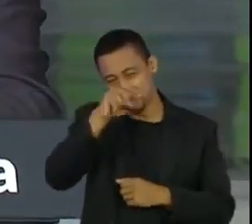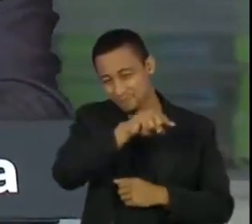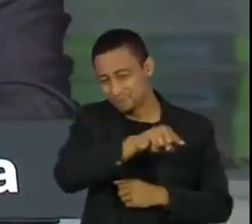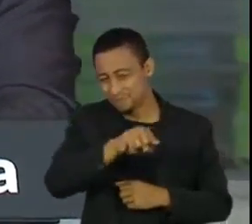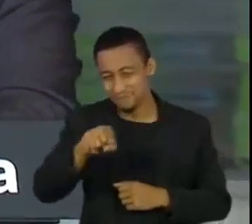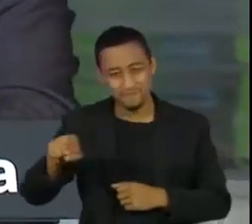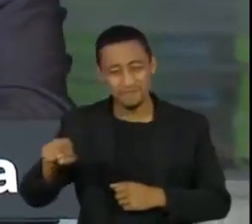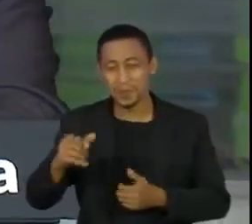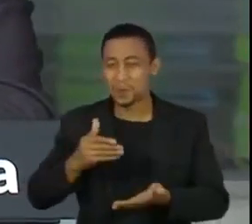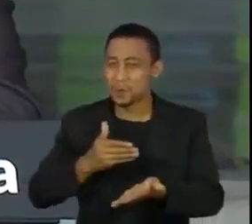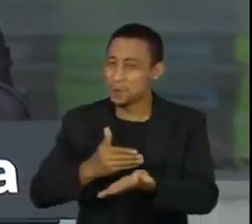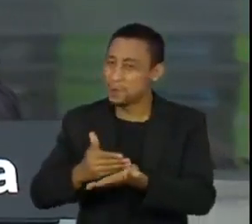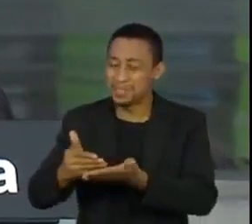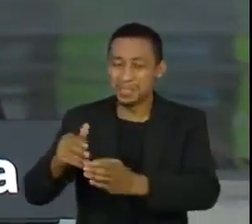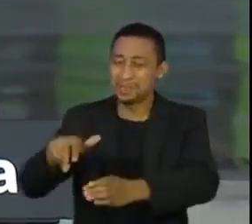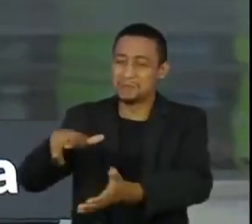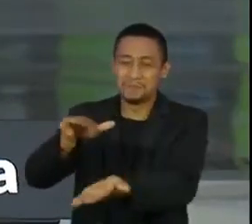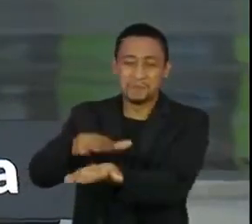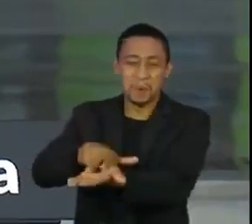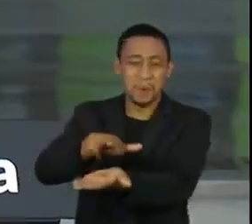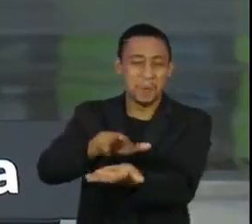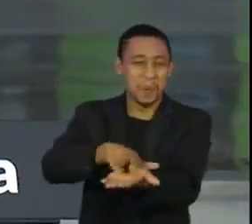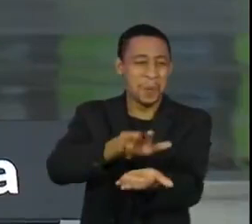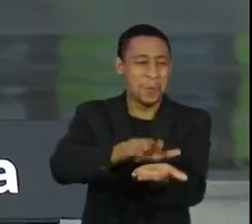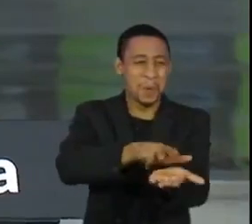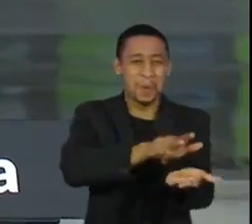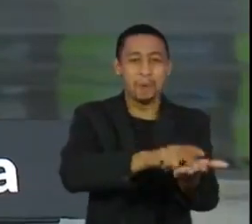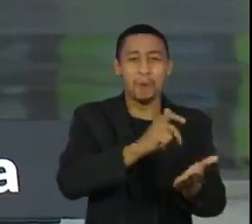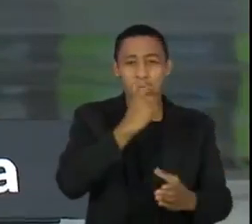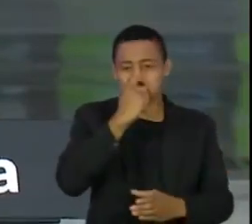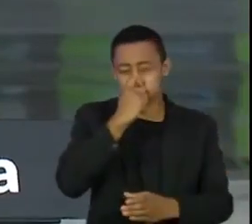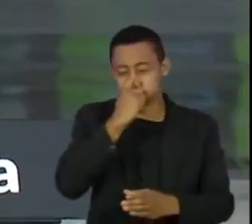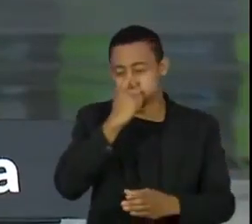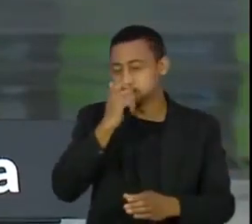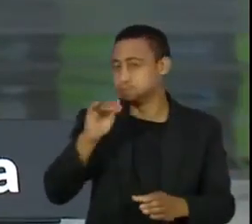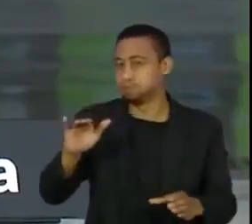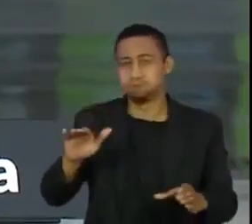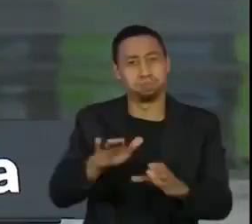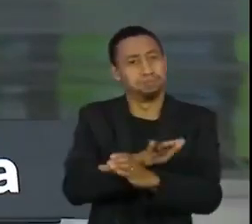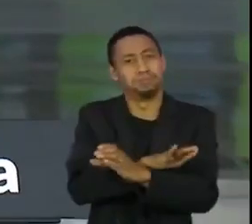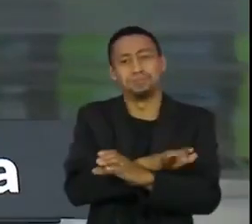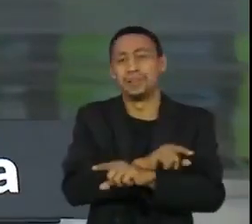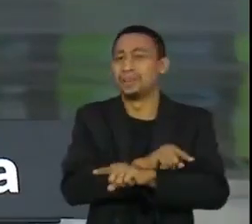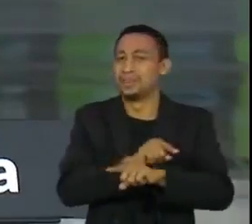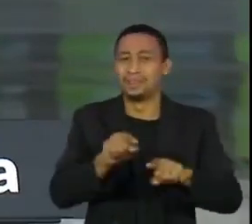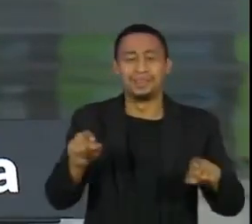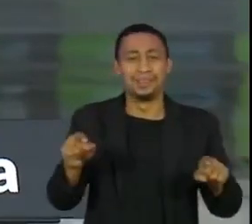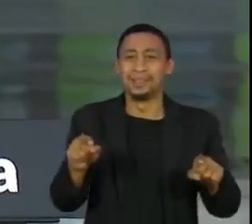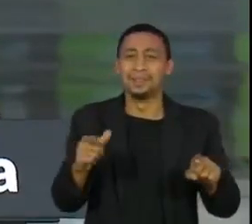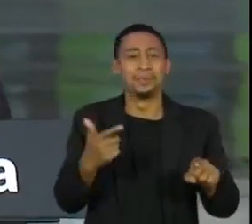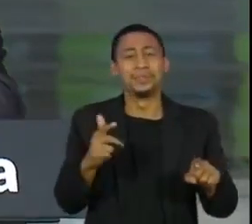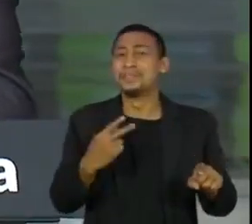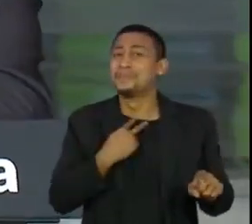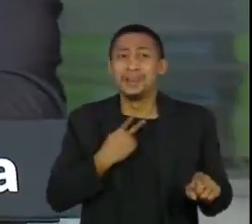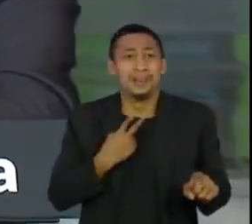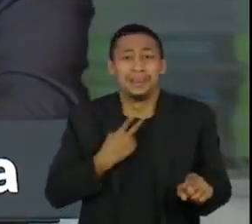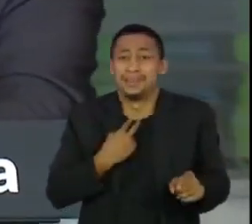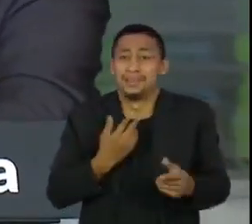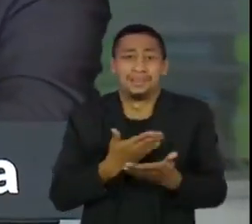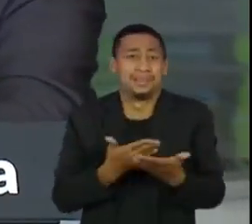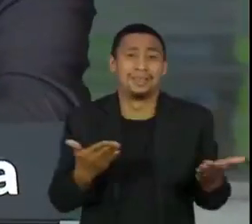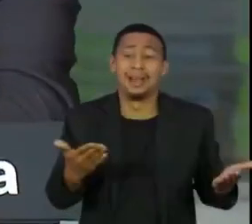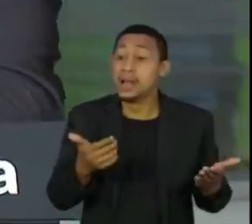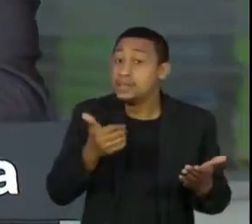começando a comprometer. Vários deles já estão comprometidos, chegando a 100%